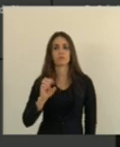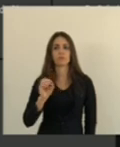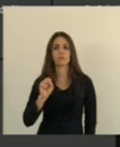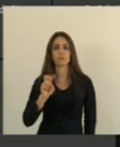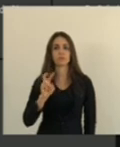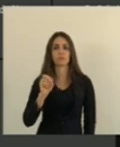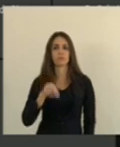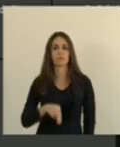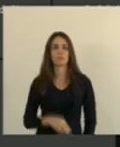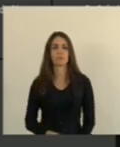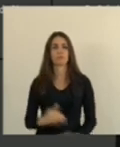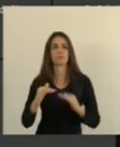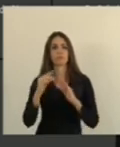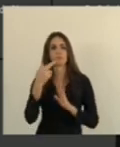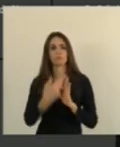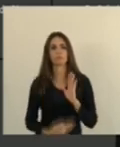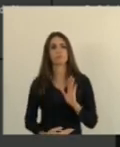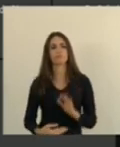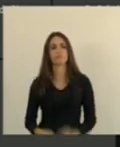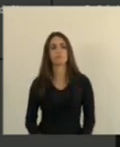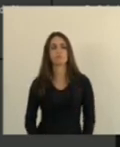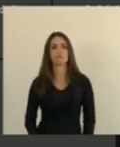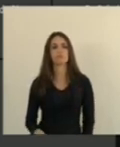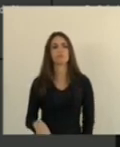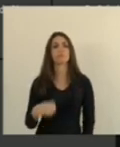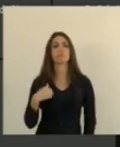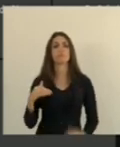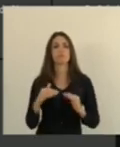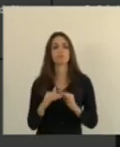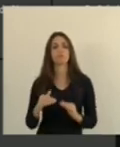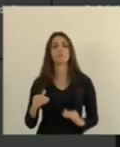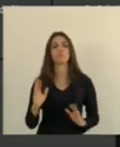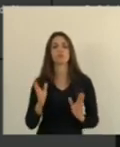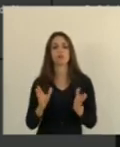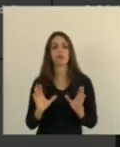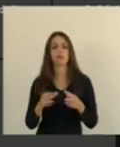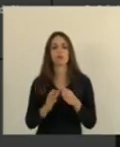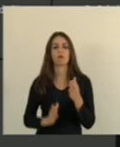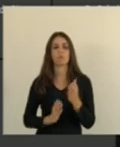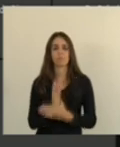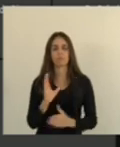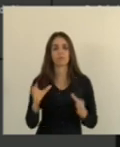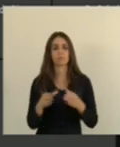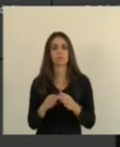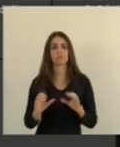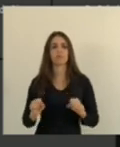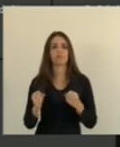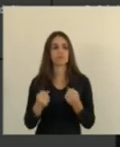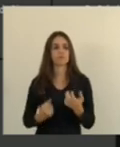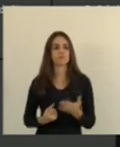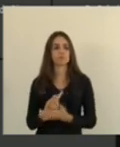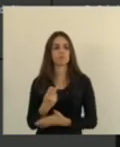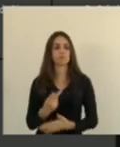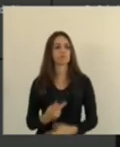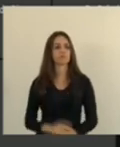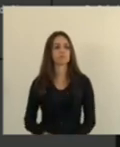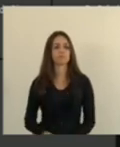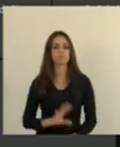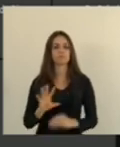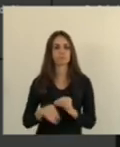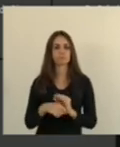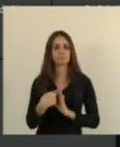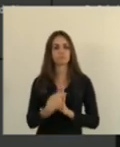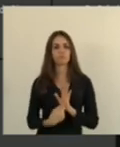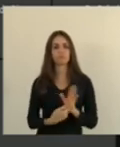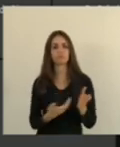relator tendo em vista que o bandinho foi o relator nós temos aprovado também na comissão de defesa do consumidor com a emenda